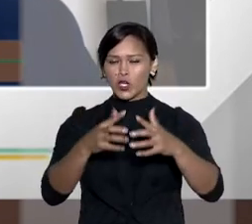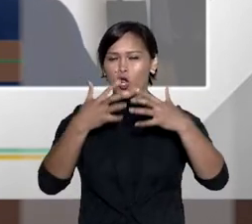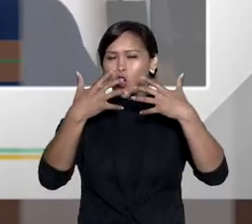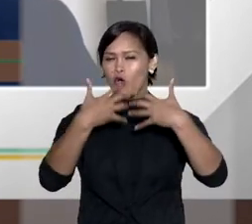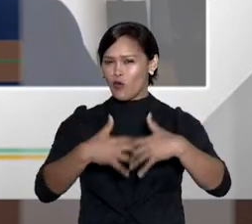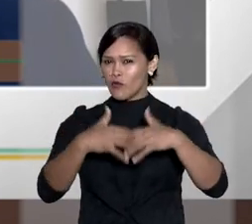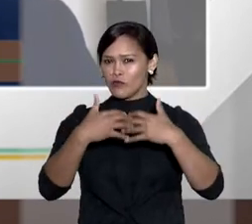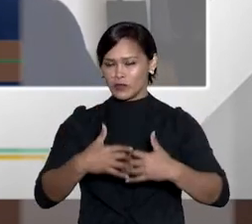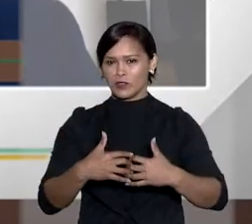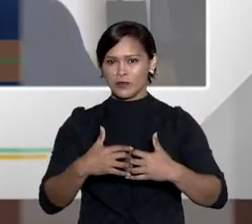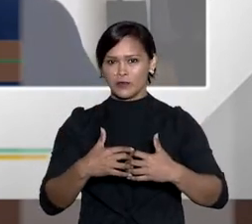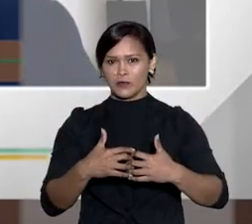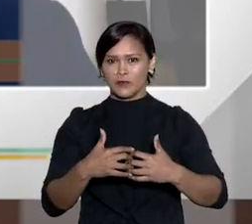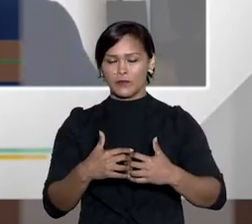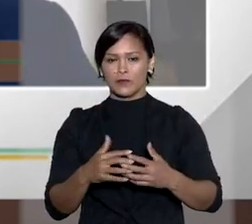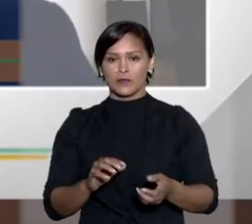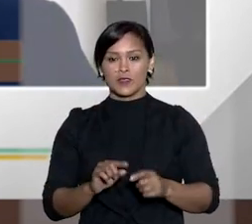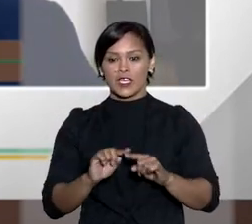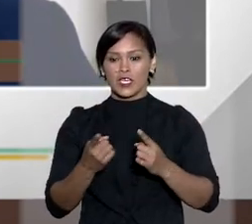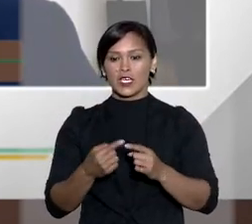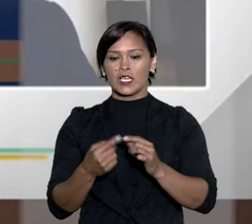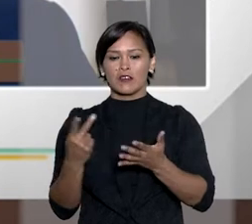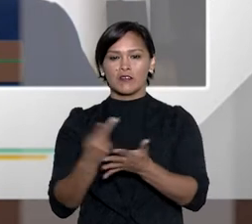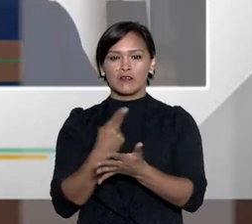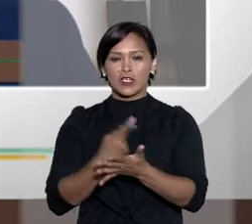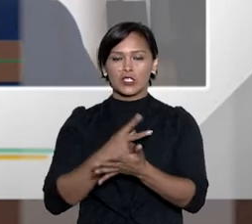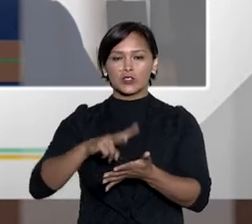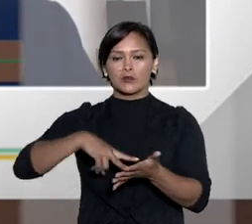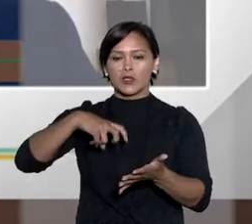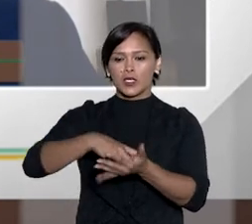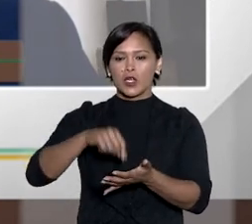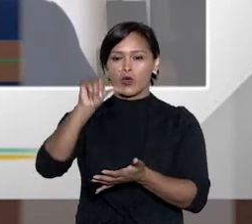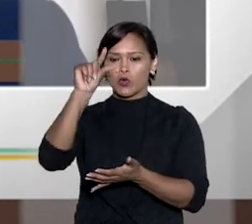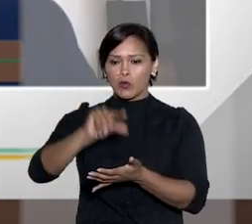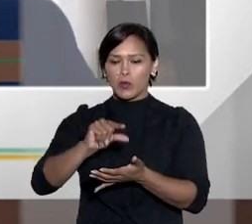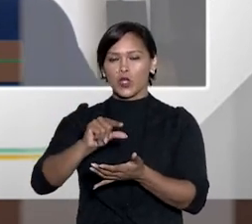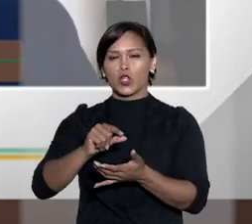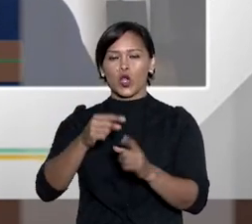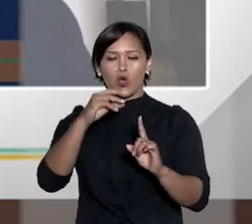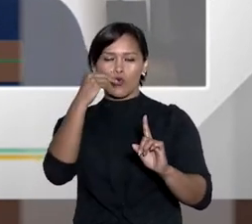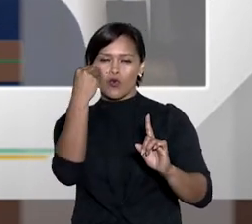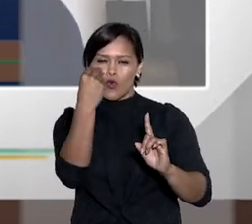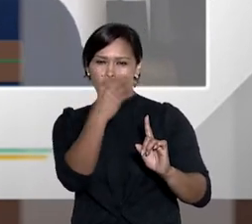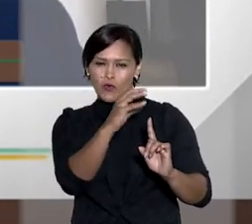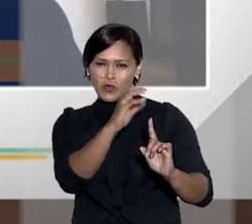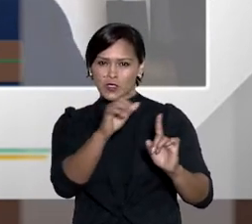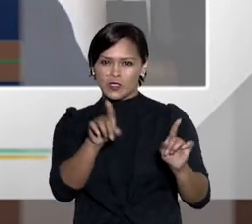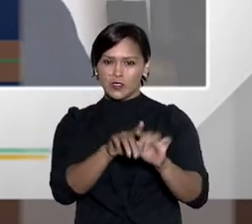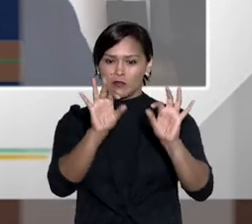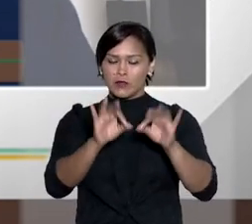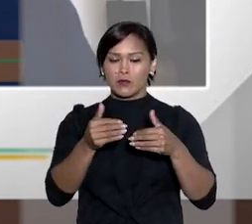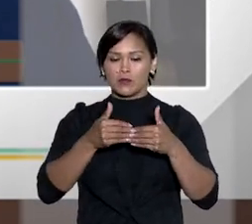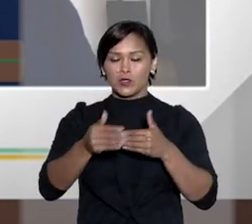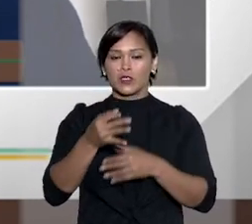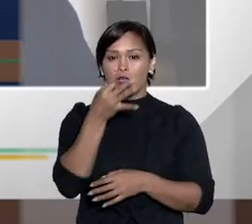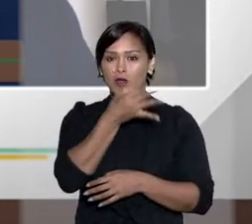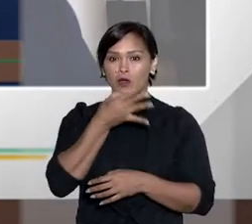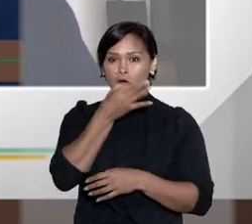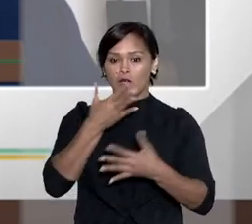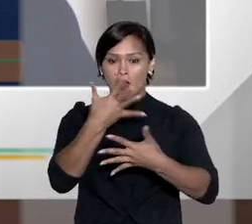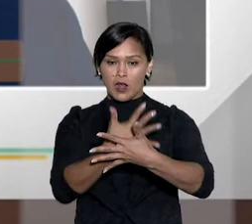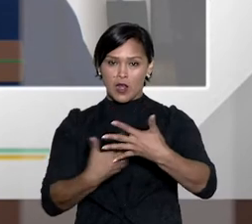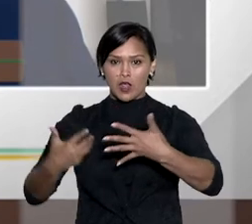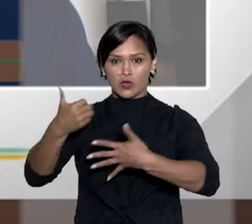infrações penais de menor potencial ofensivo, mediante o procedimento oral e sumarismo. Bom, a lei 9